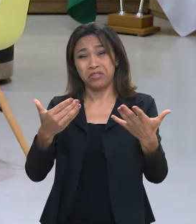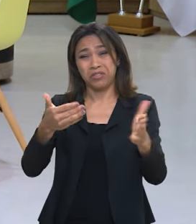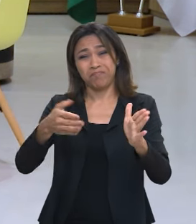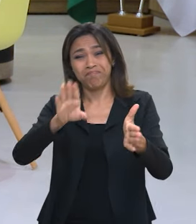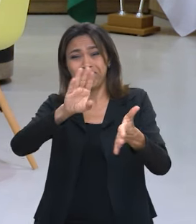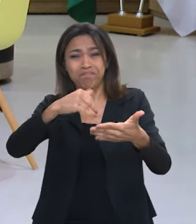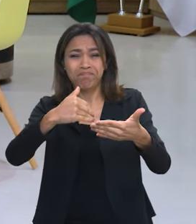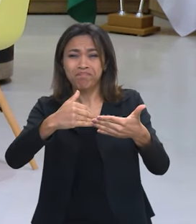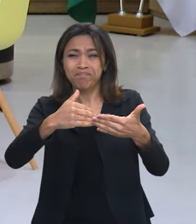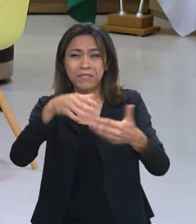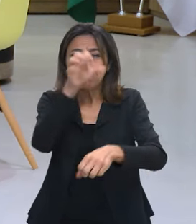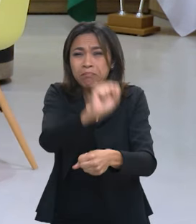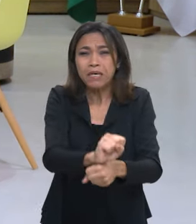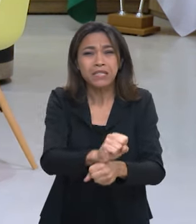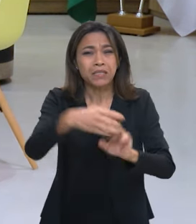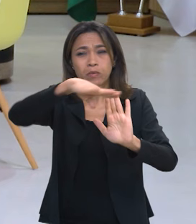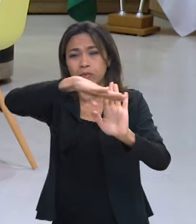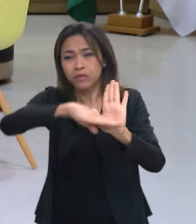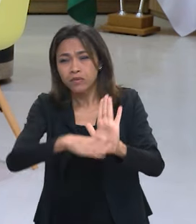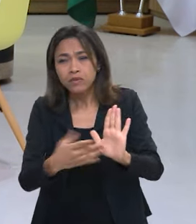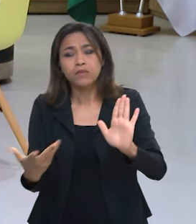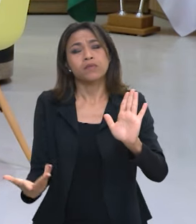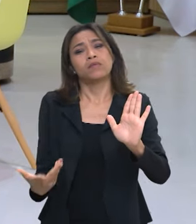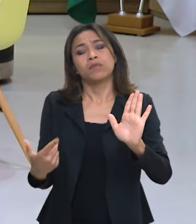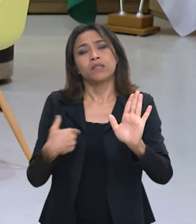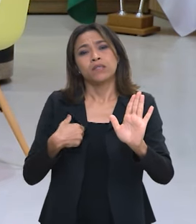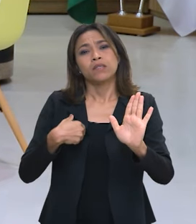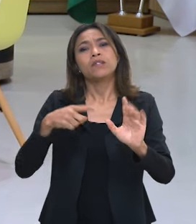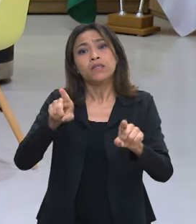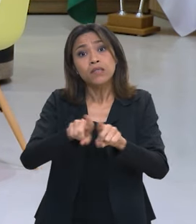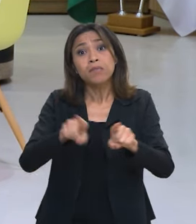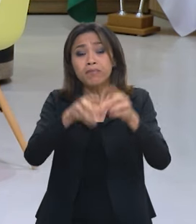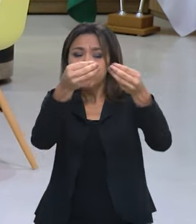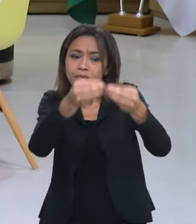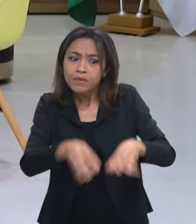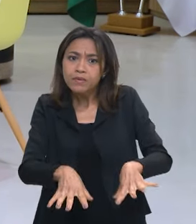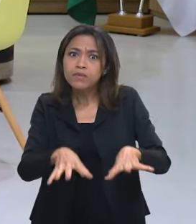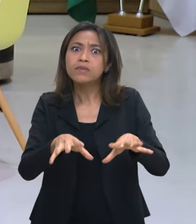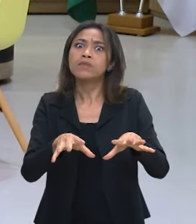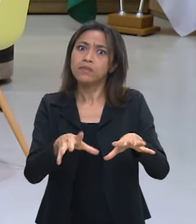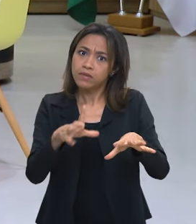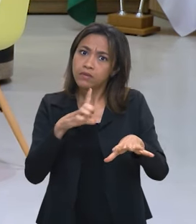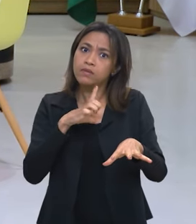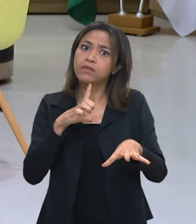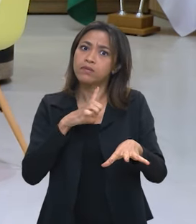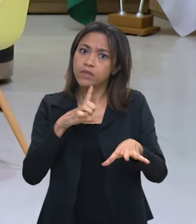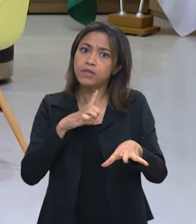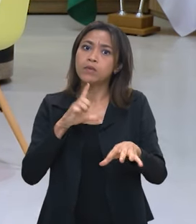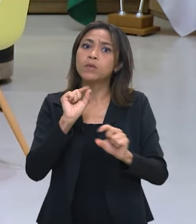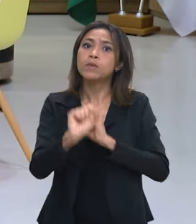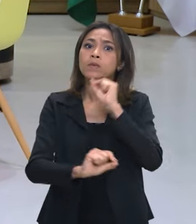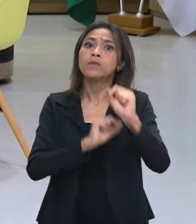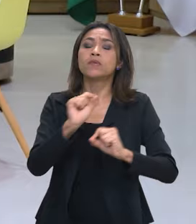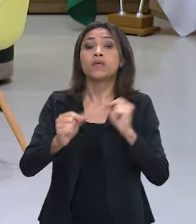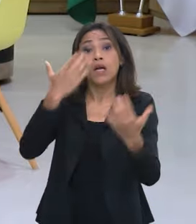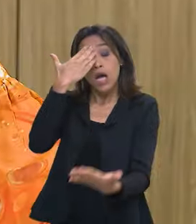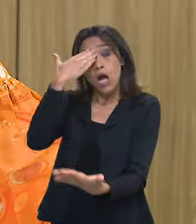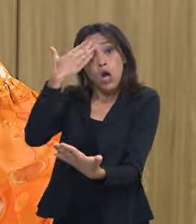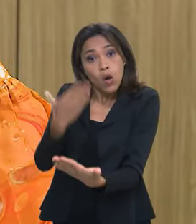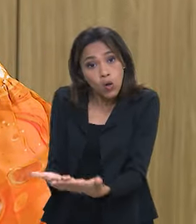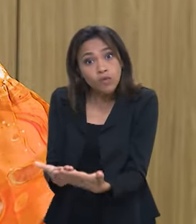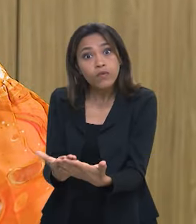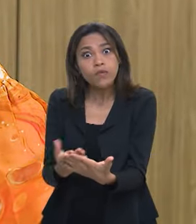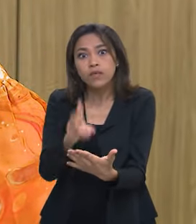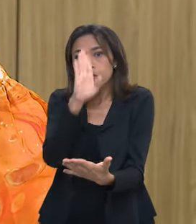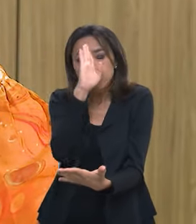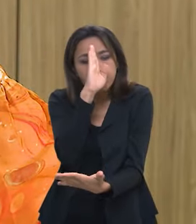programas, mas, sobretudo, eu diria, de perda de confiança, inclusive, naquilo que